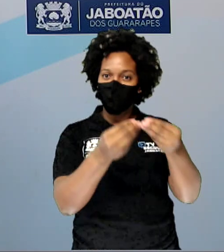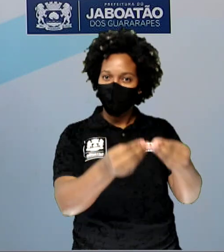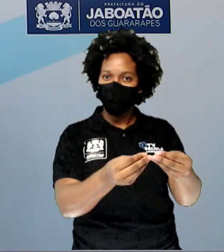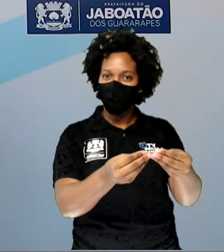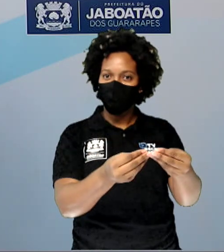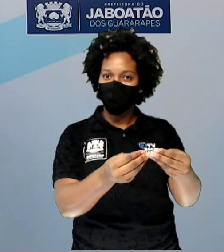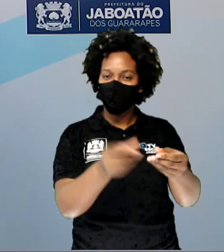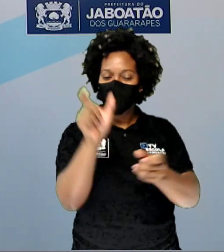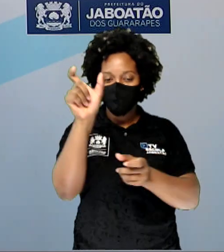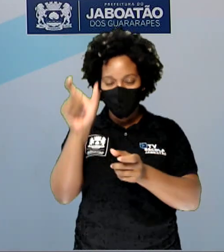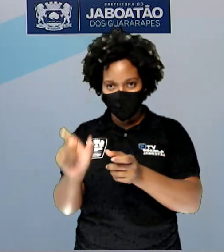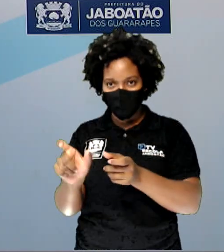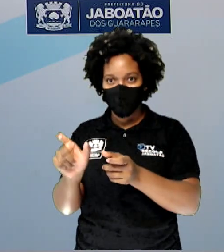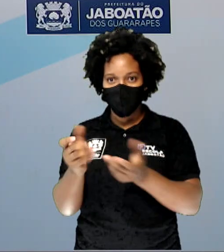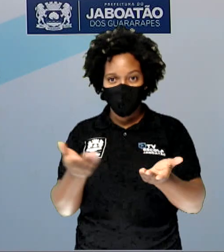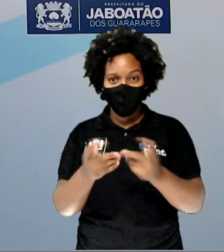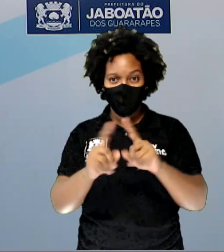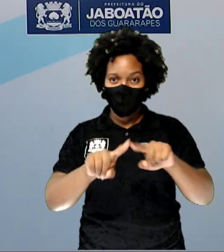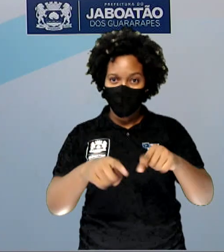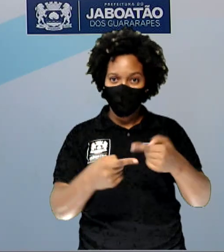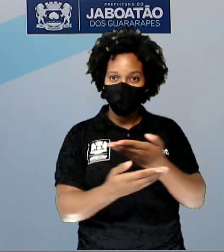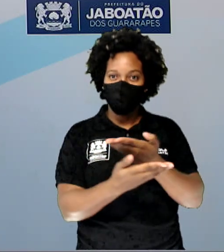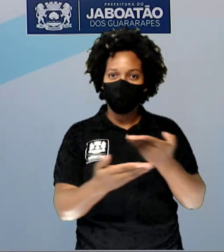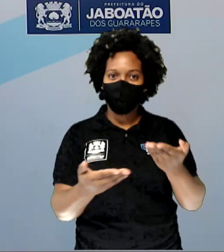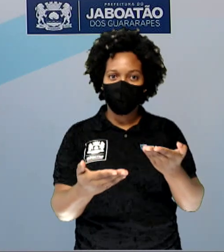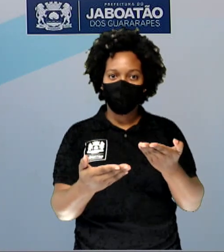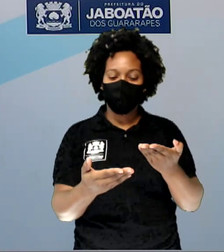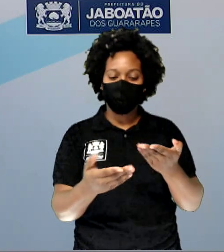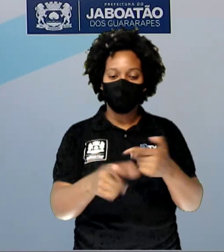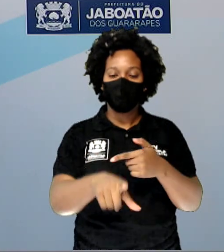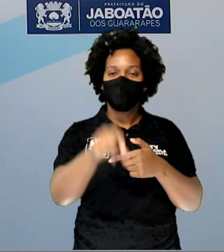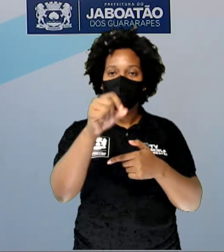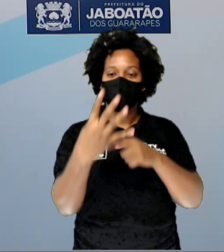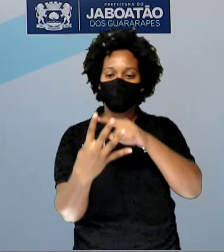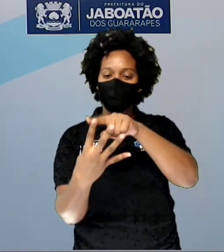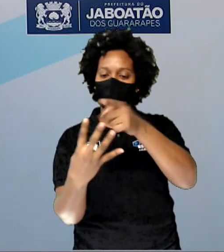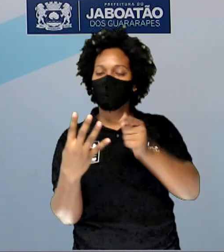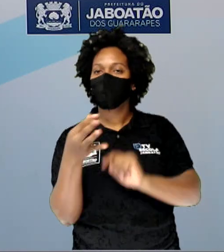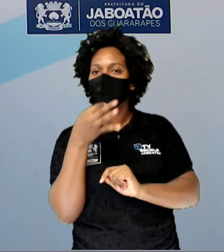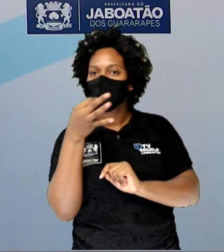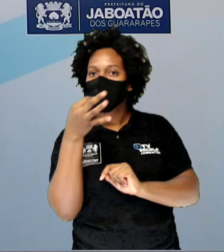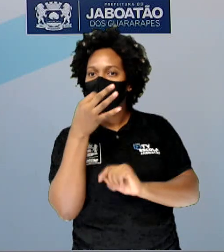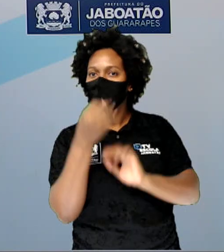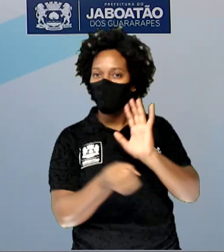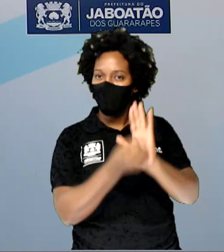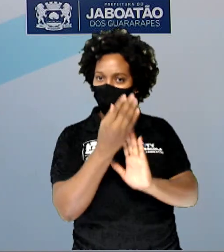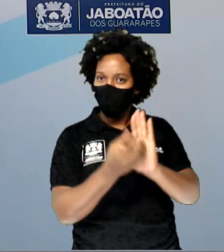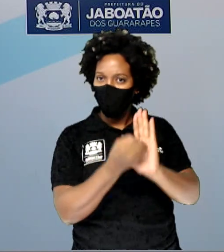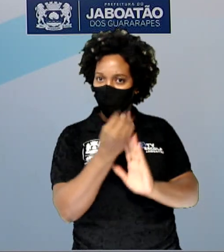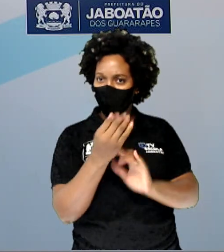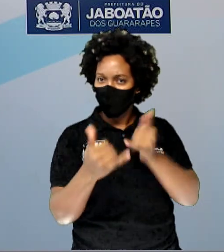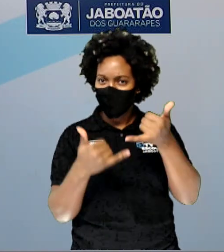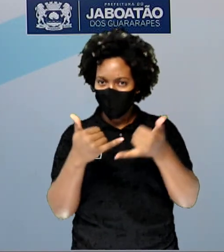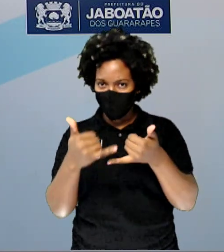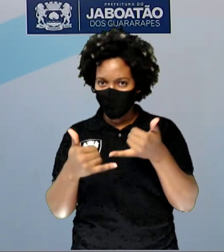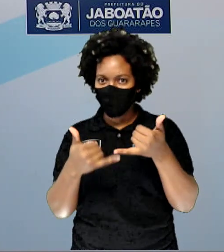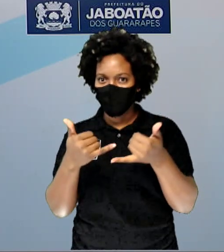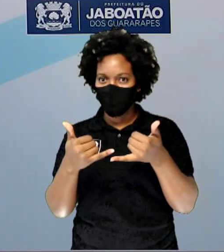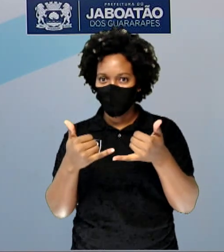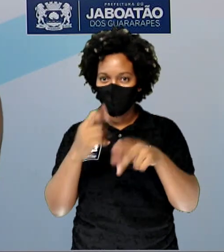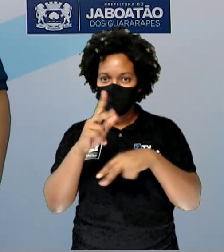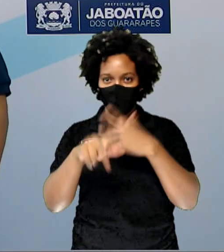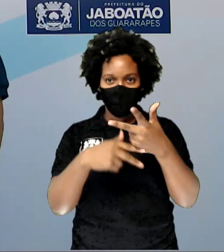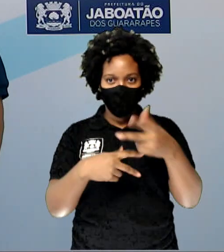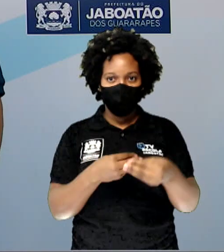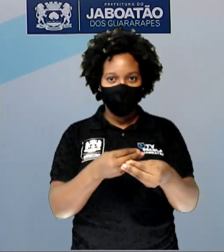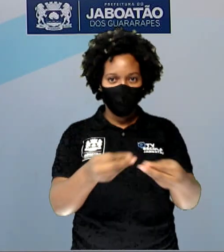Então, desafio é esse. Escolha uma das quatro sugestões, produzam o seu brinquedo de sucata e presenteem